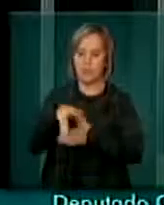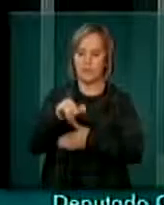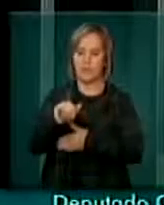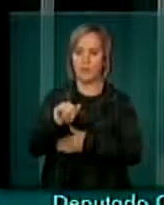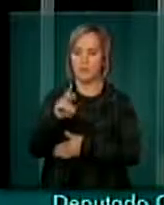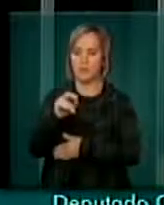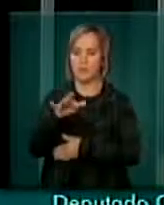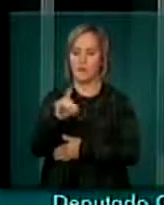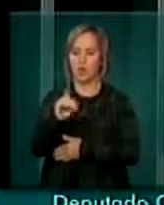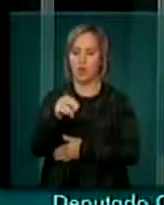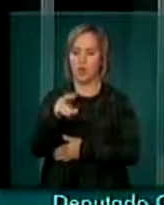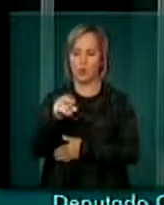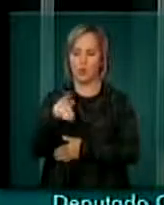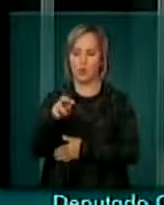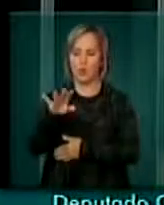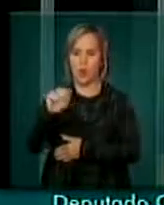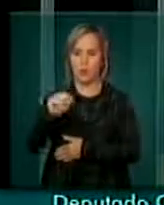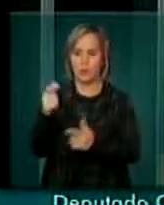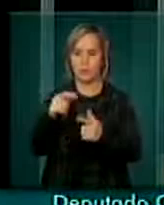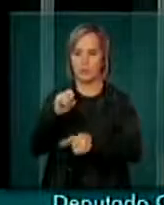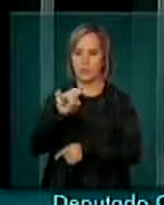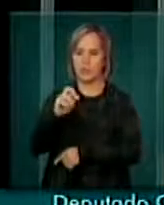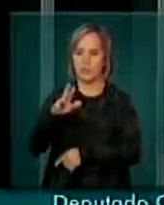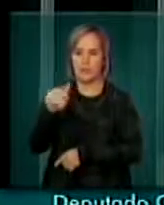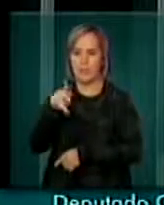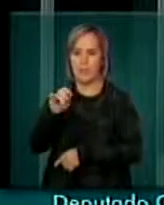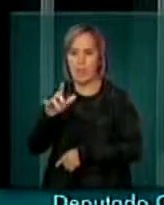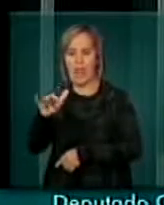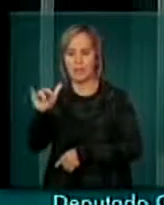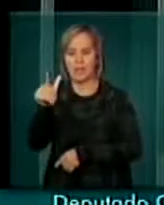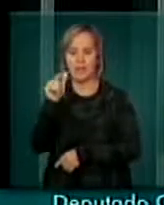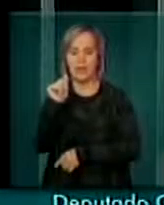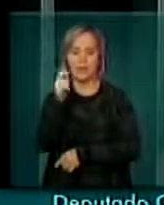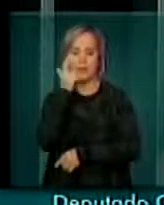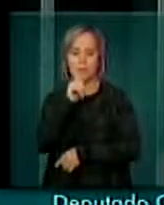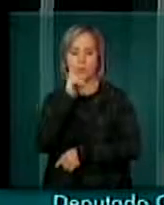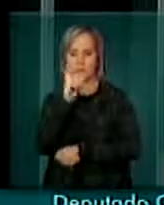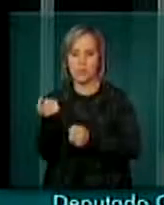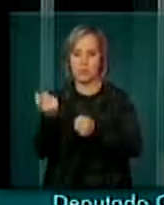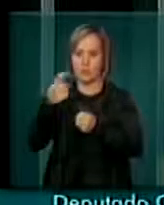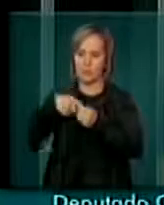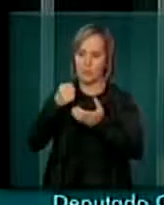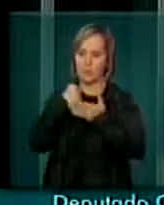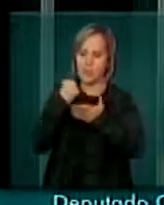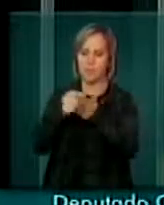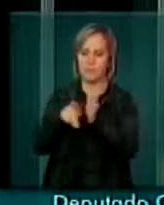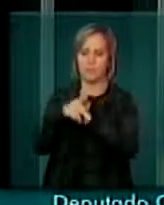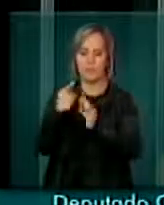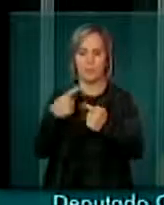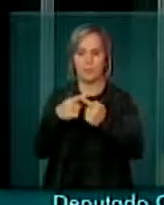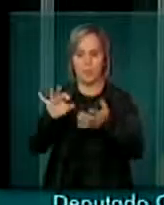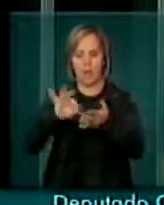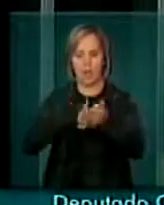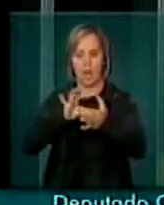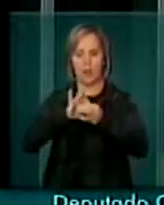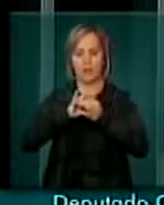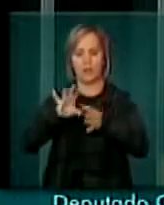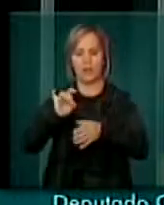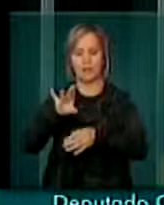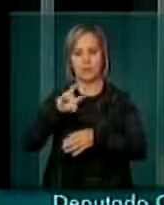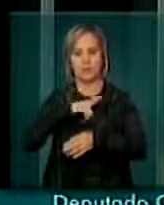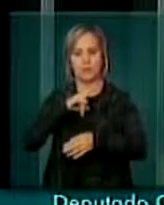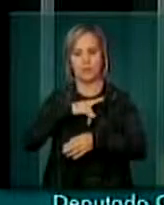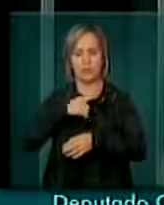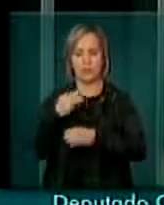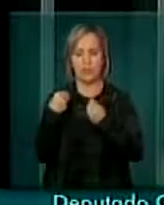Pará, em Serra Pelada, objetivando a reabertura do garimpo, considerando que o Alvará de Lavra vai ser entregue à